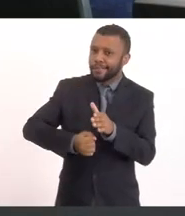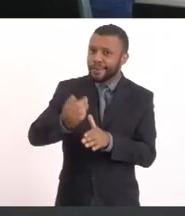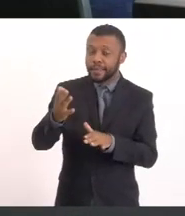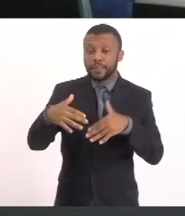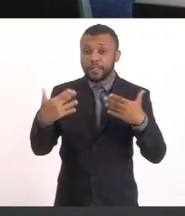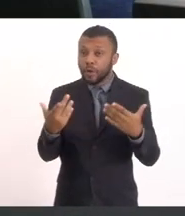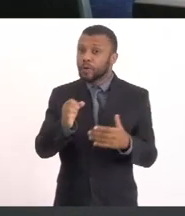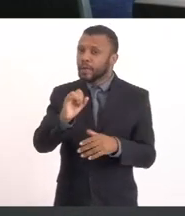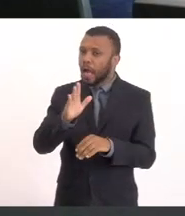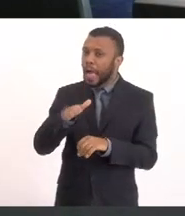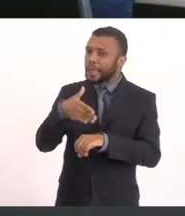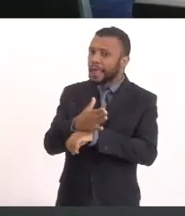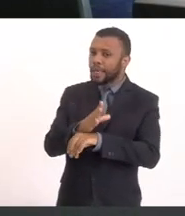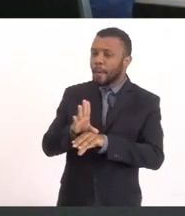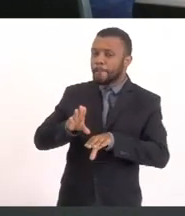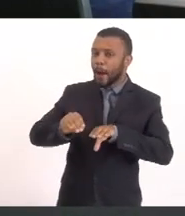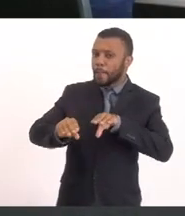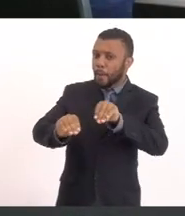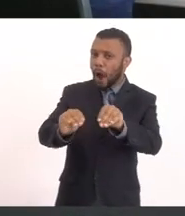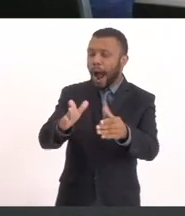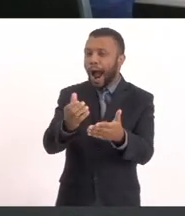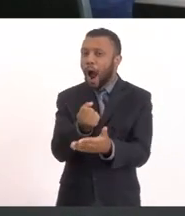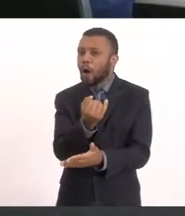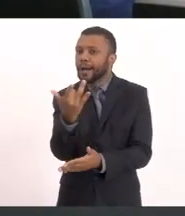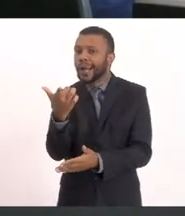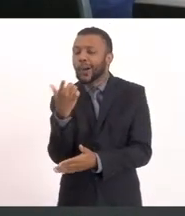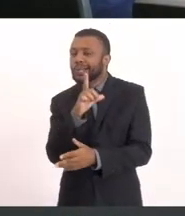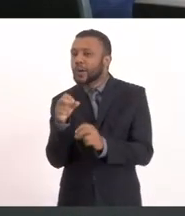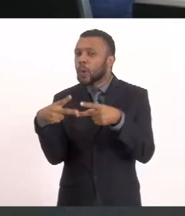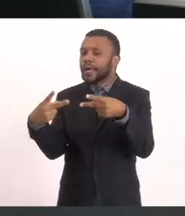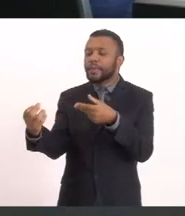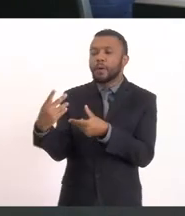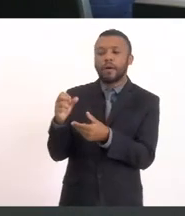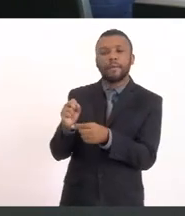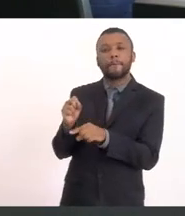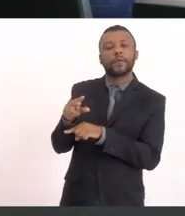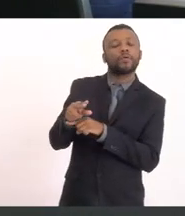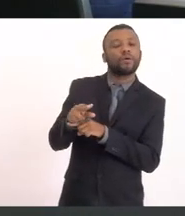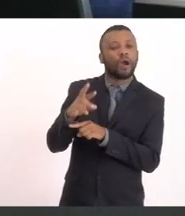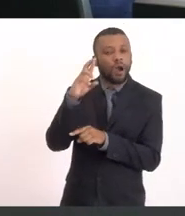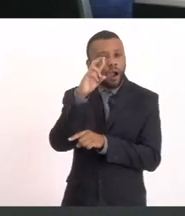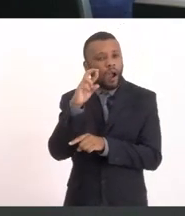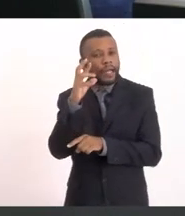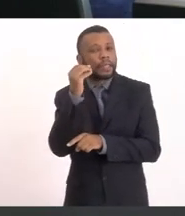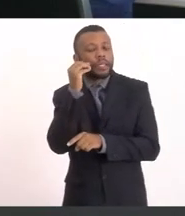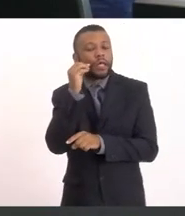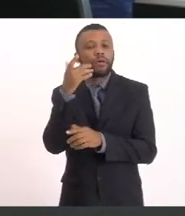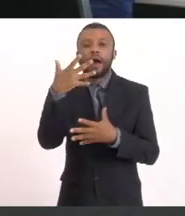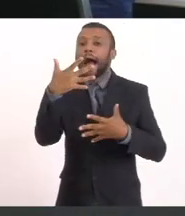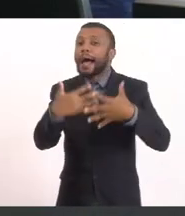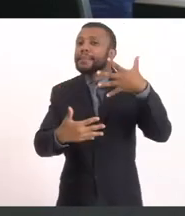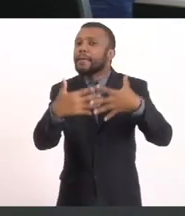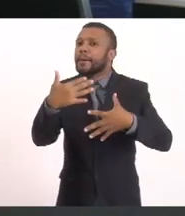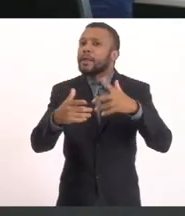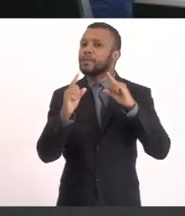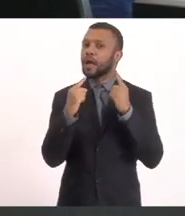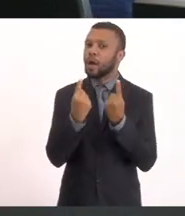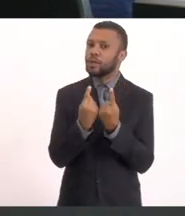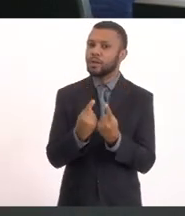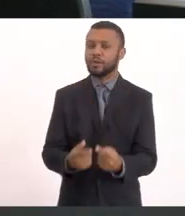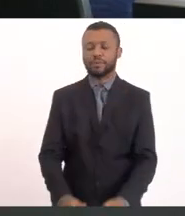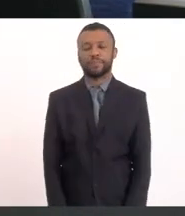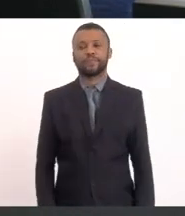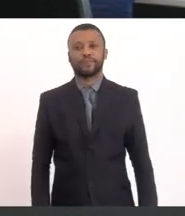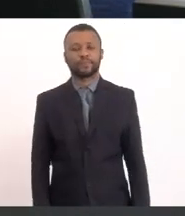entraram aí Não se pegar Alguém conseguiu Link entrou Estão bagunçando aí A sessão Mas não dá Para